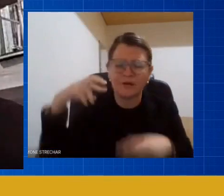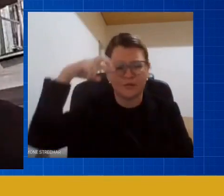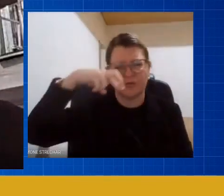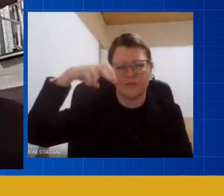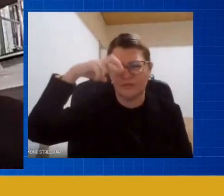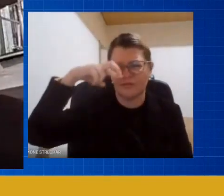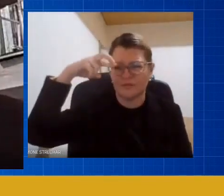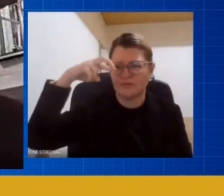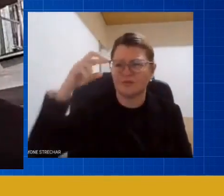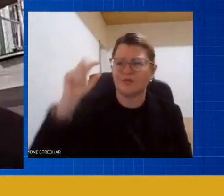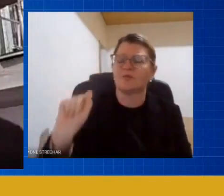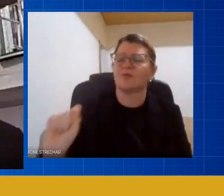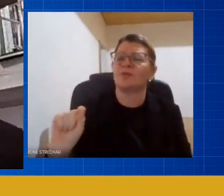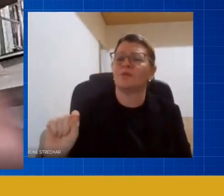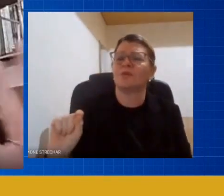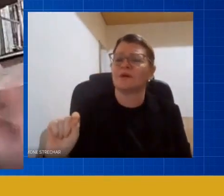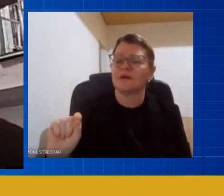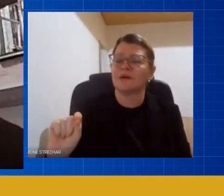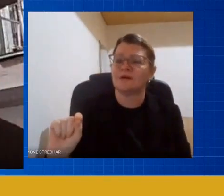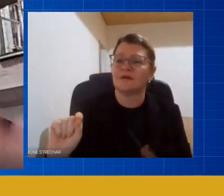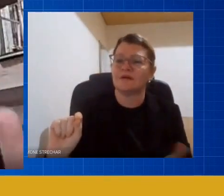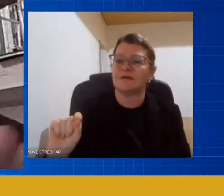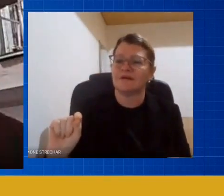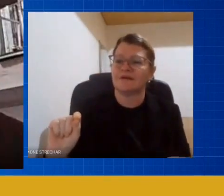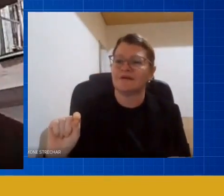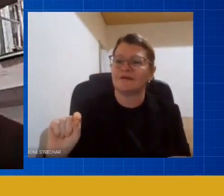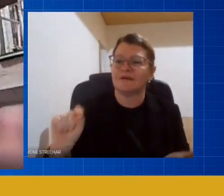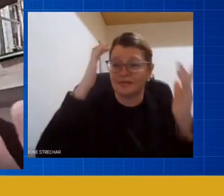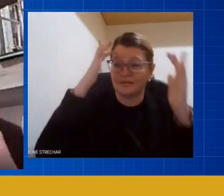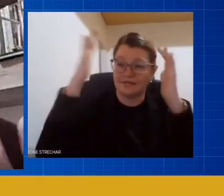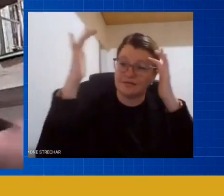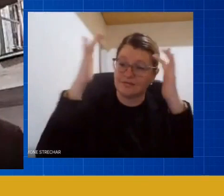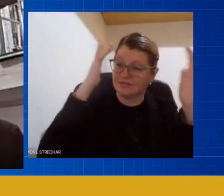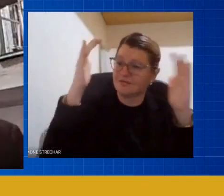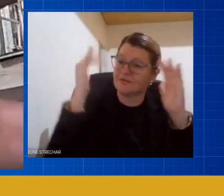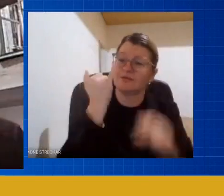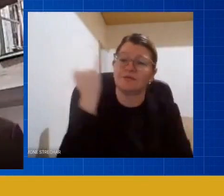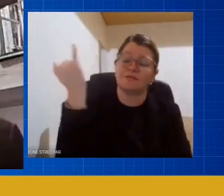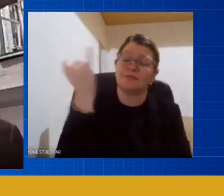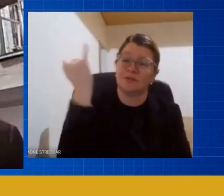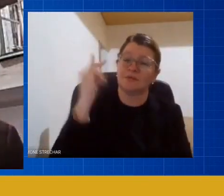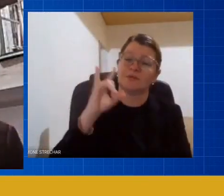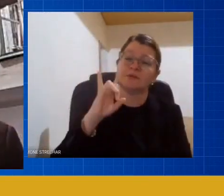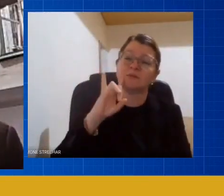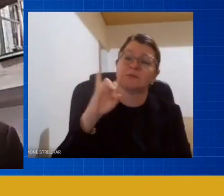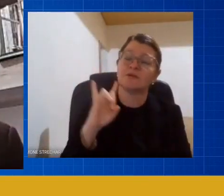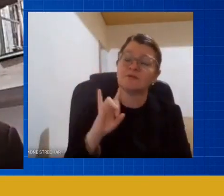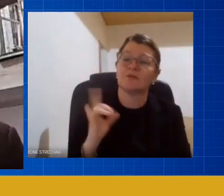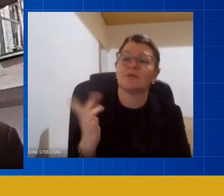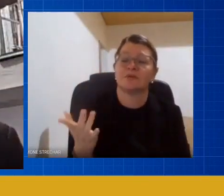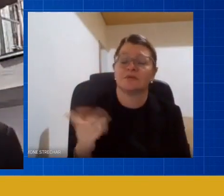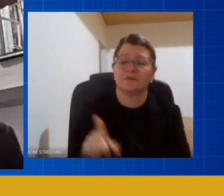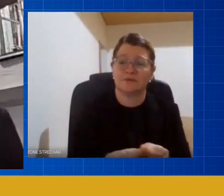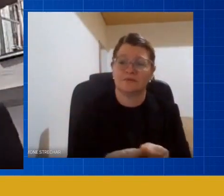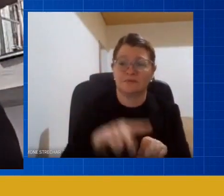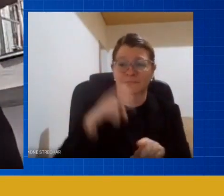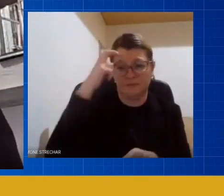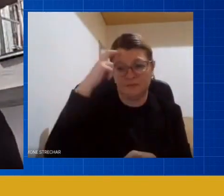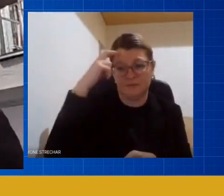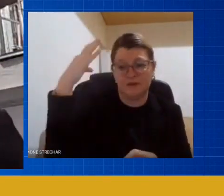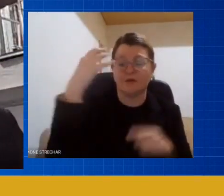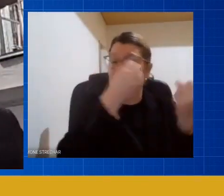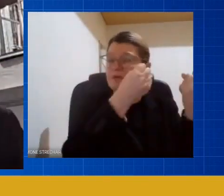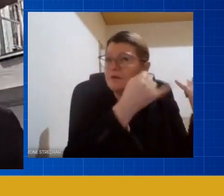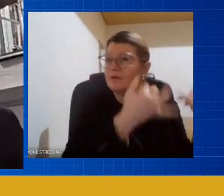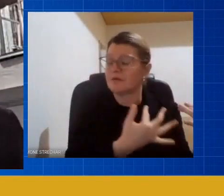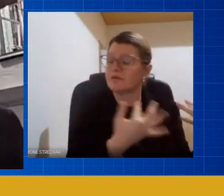a confirmação de uma teoria importante como a teoria de desenvolvimento humano de Vigós que viajei e assim por diante né então